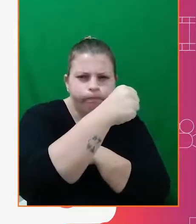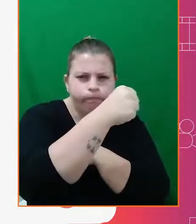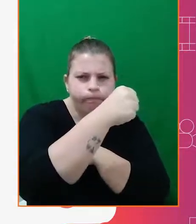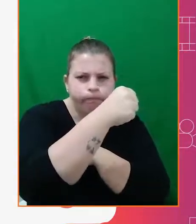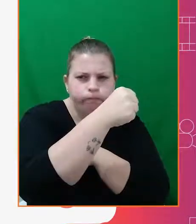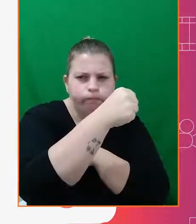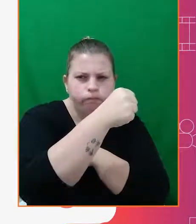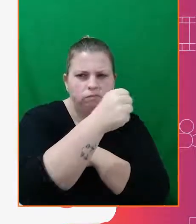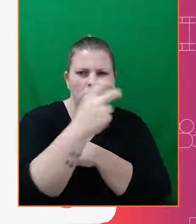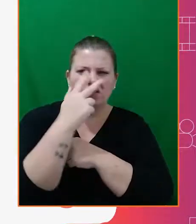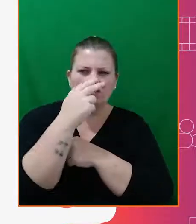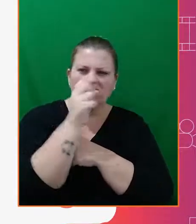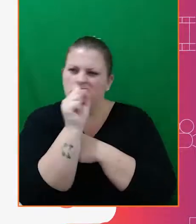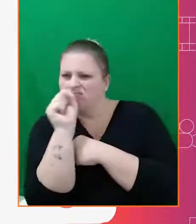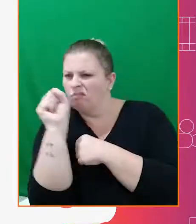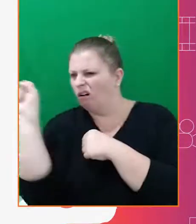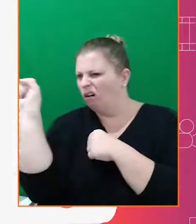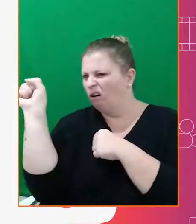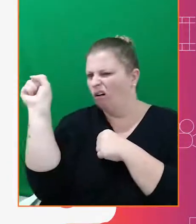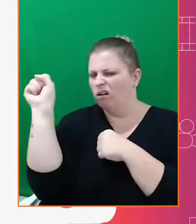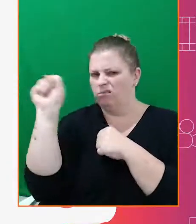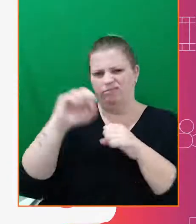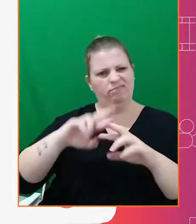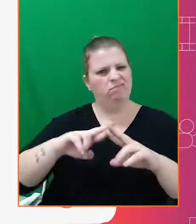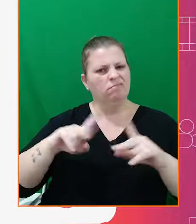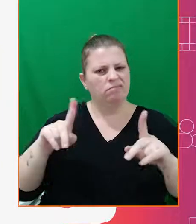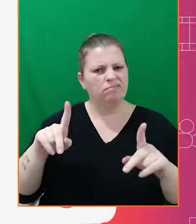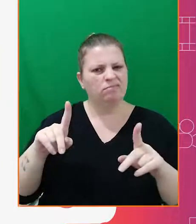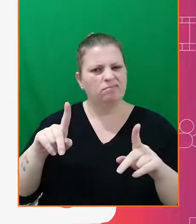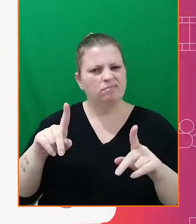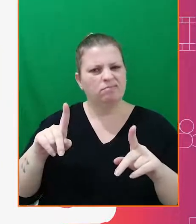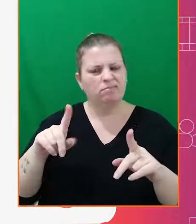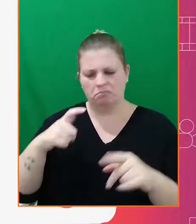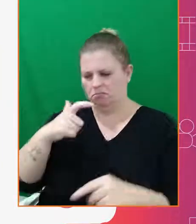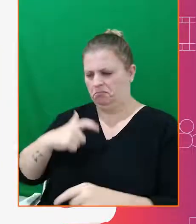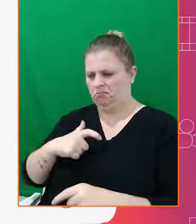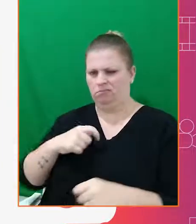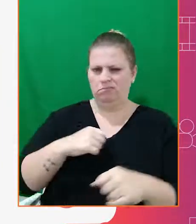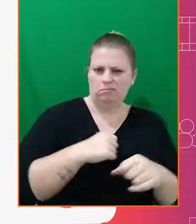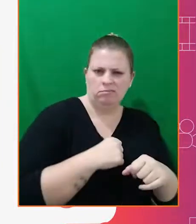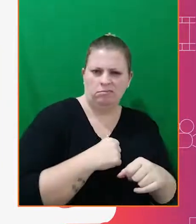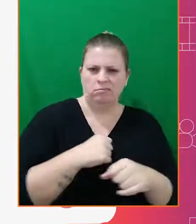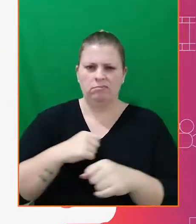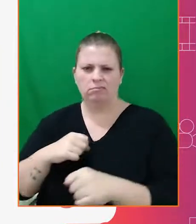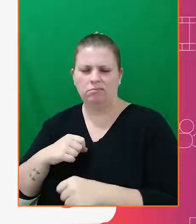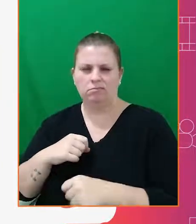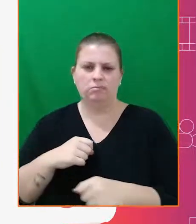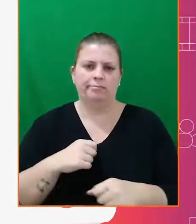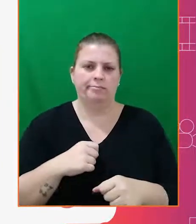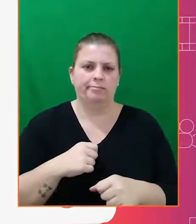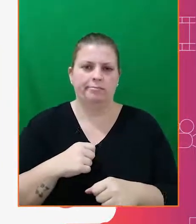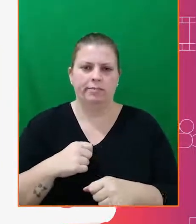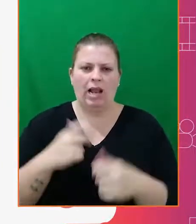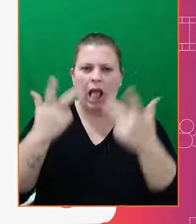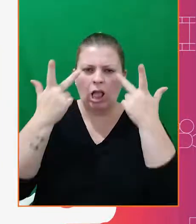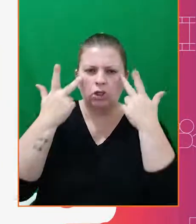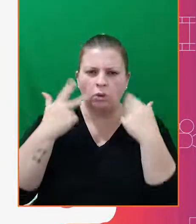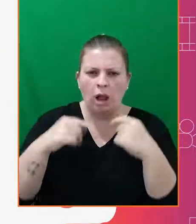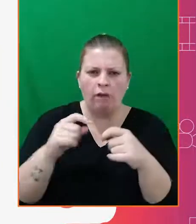não parece muito certa? Essa posição dificilmente aconteceria